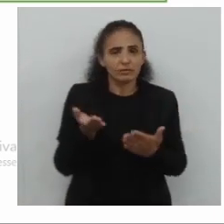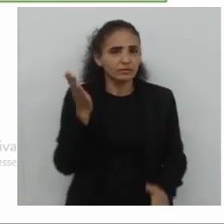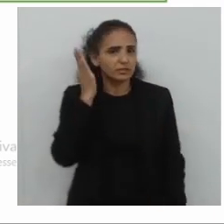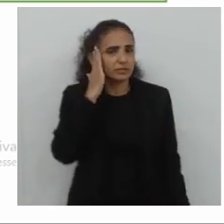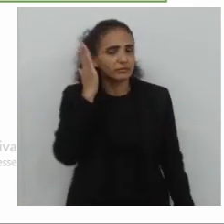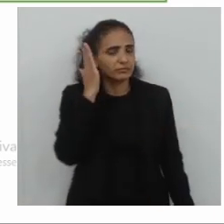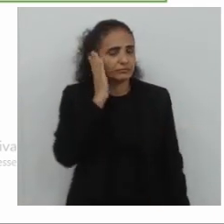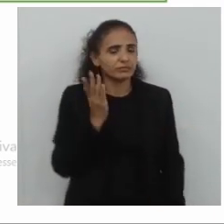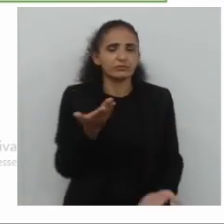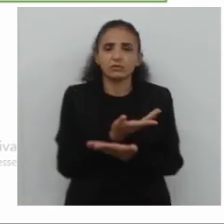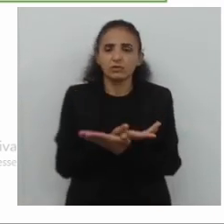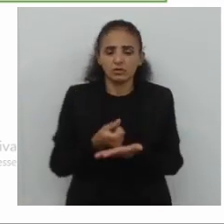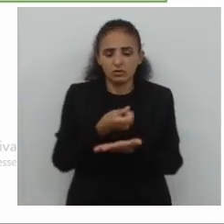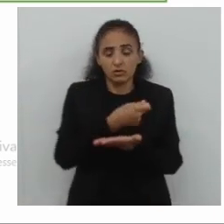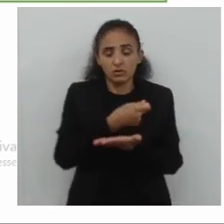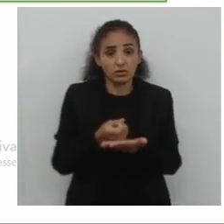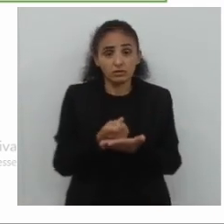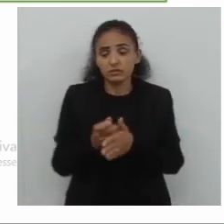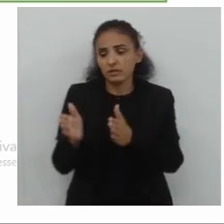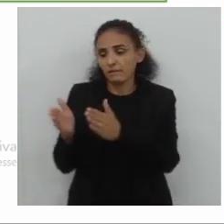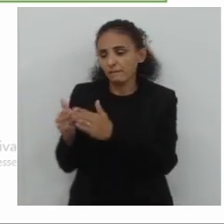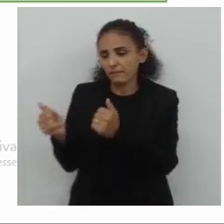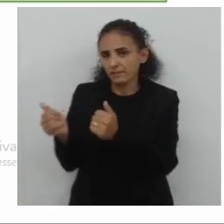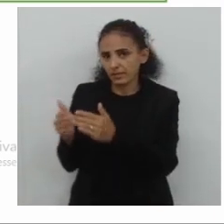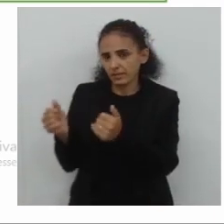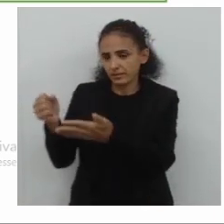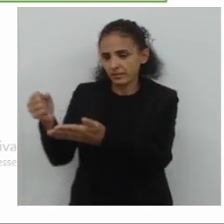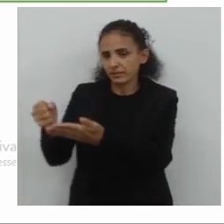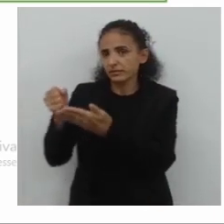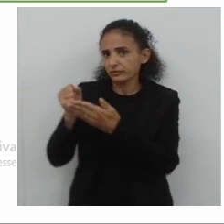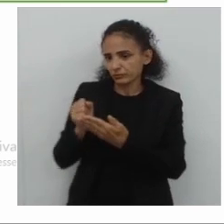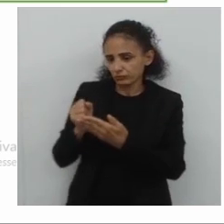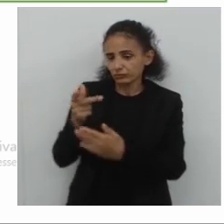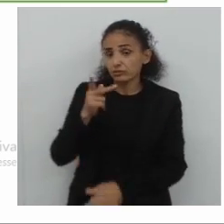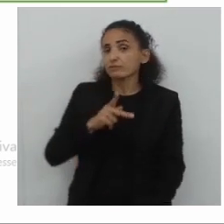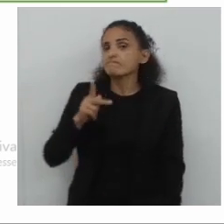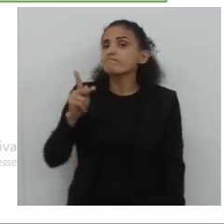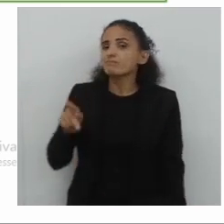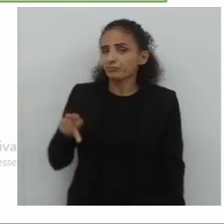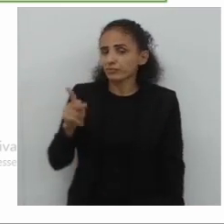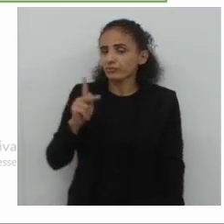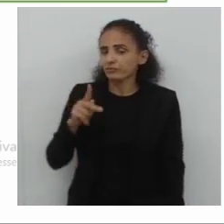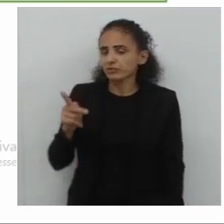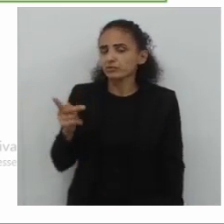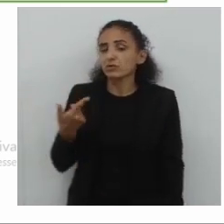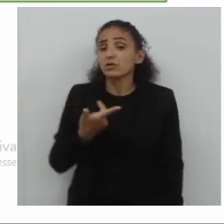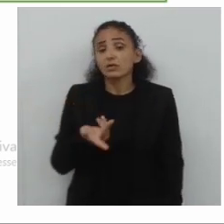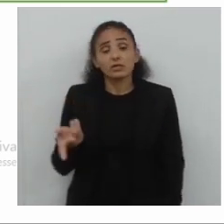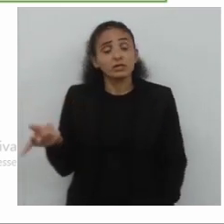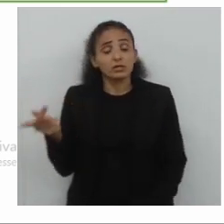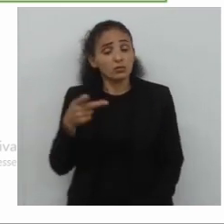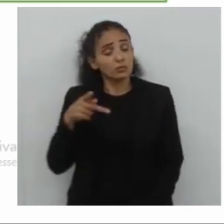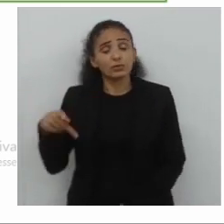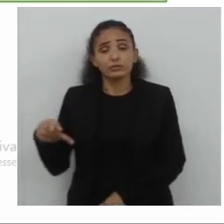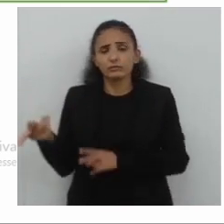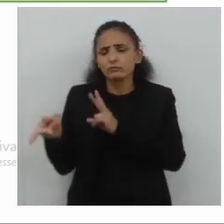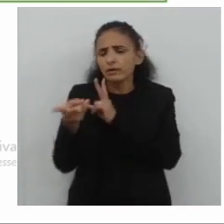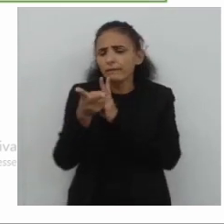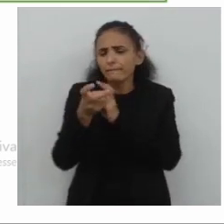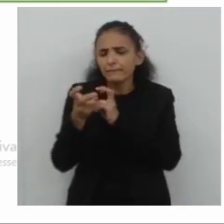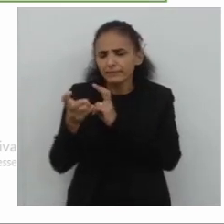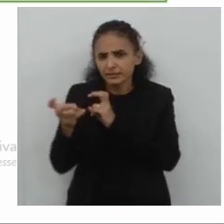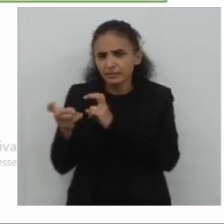vocês forem, produzir o texto, seu professor, certo? Seu professor, ou professora, vão observar, vão olhar,